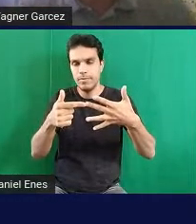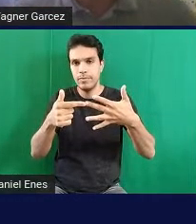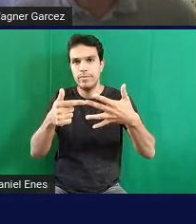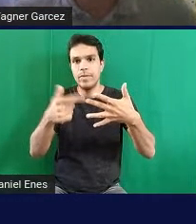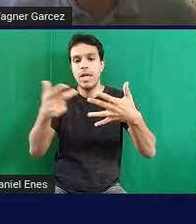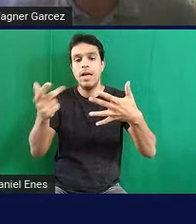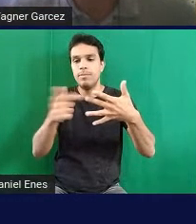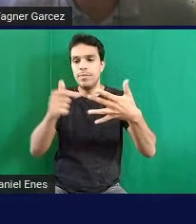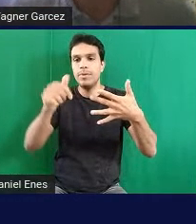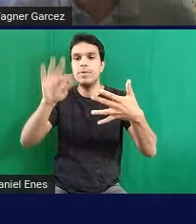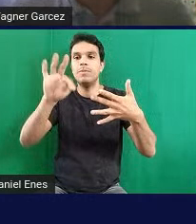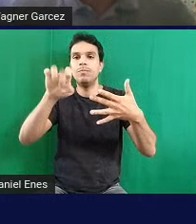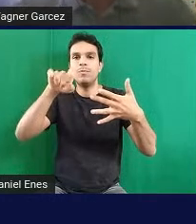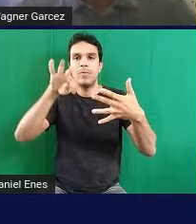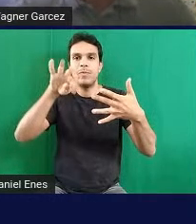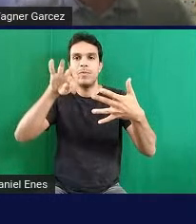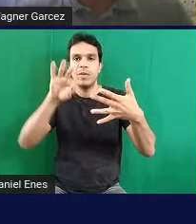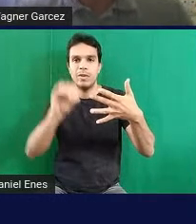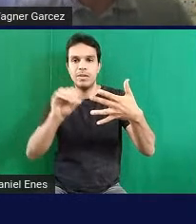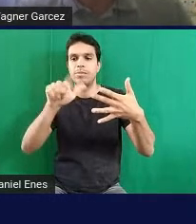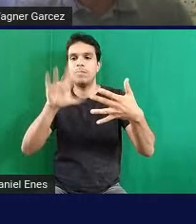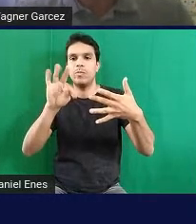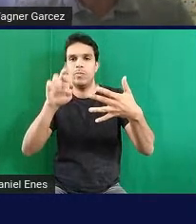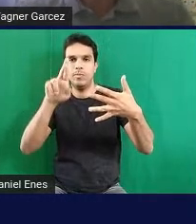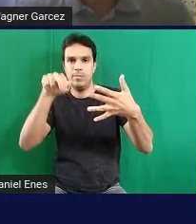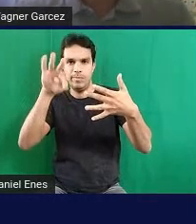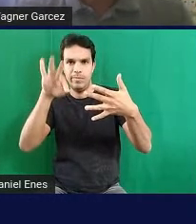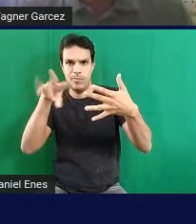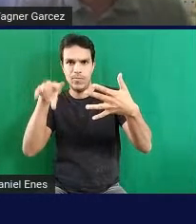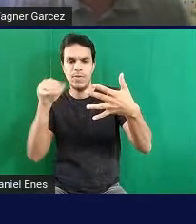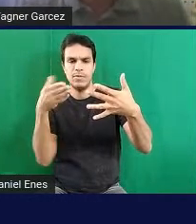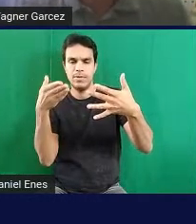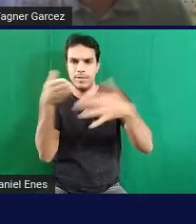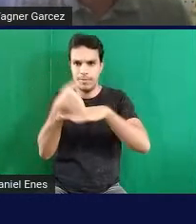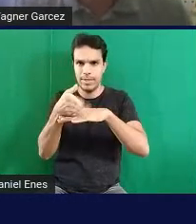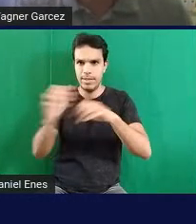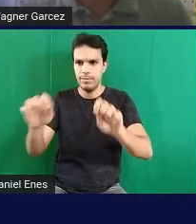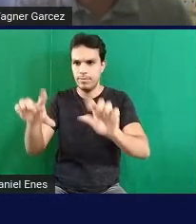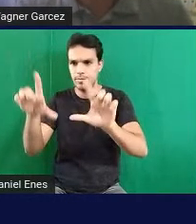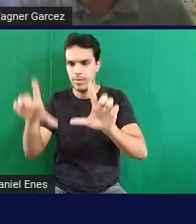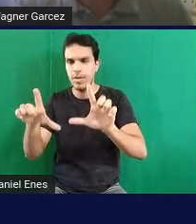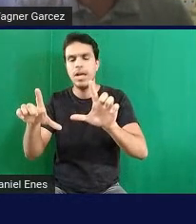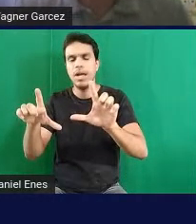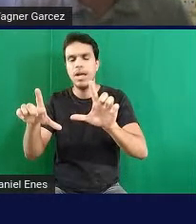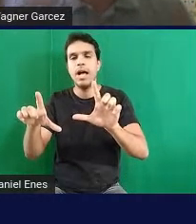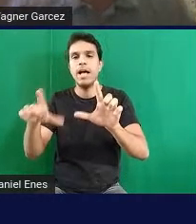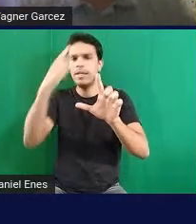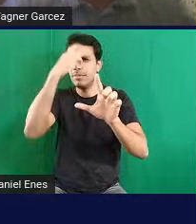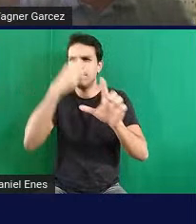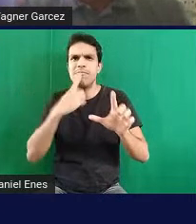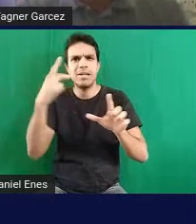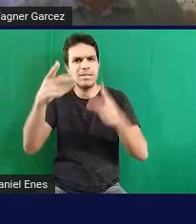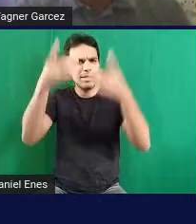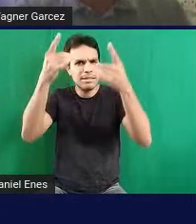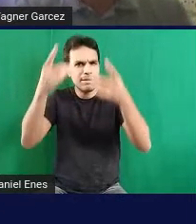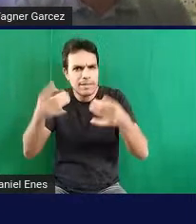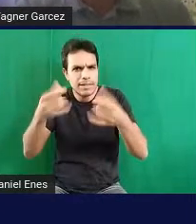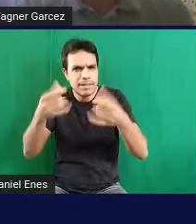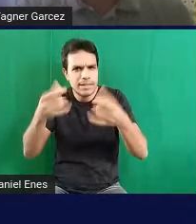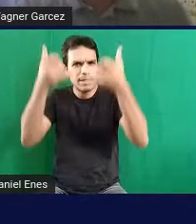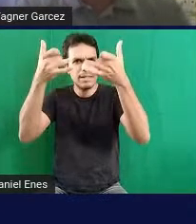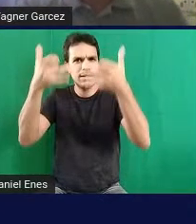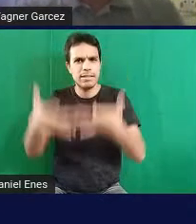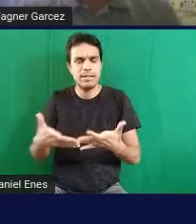descrição de toda a imagem. E sempre que você terminar de escrever, usa o recurso, verificar a acessibilidade, ele vai fazer a revisão do